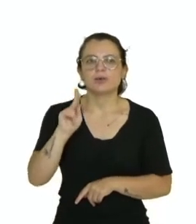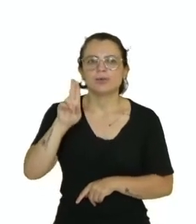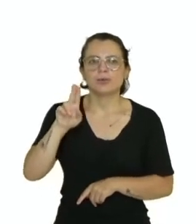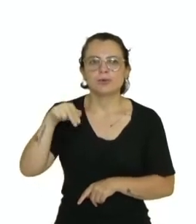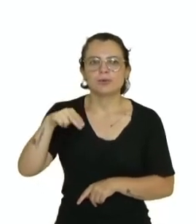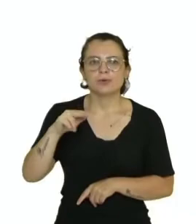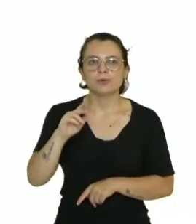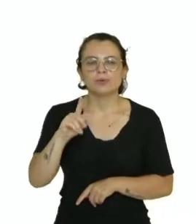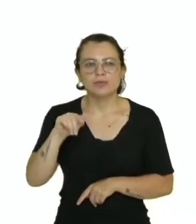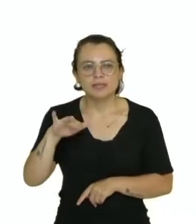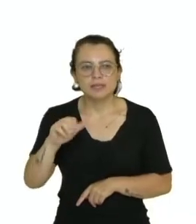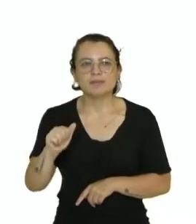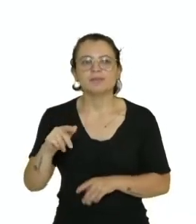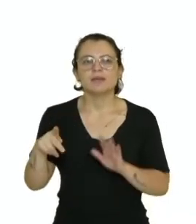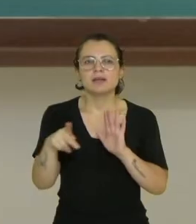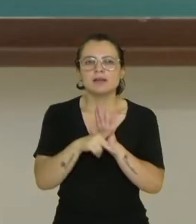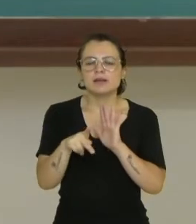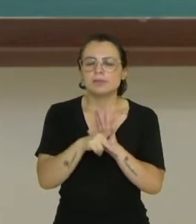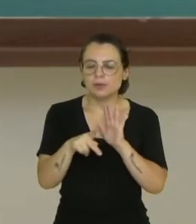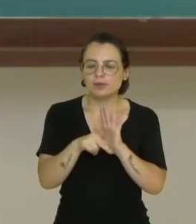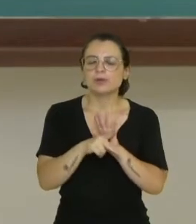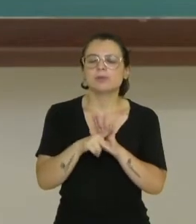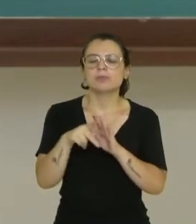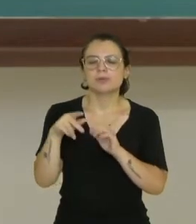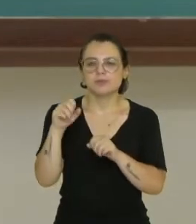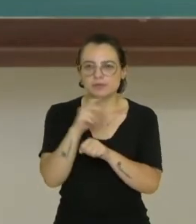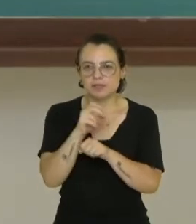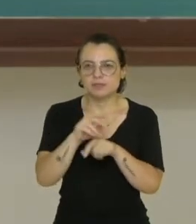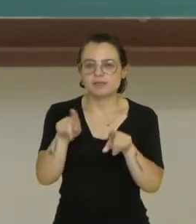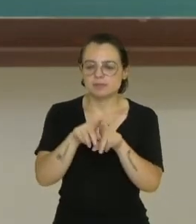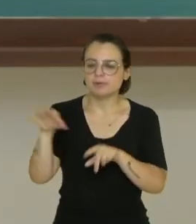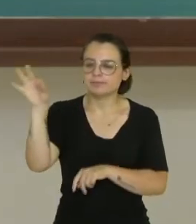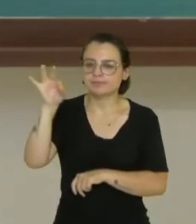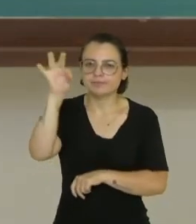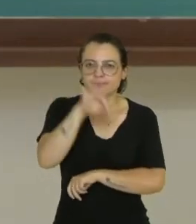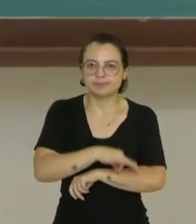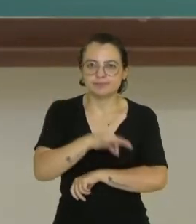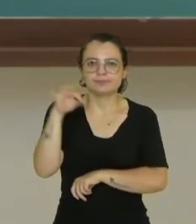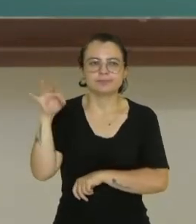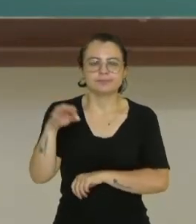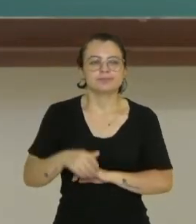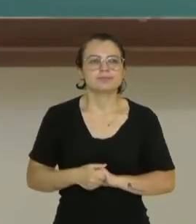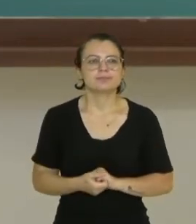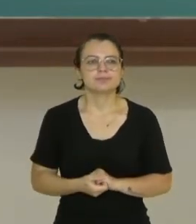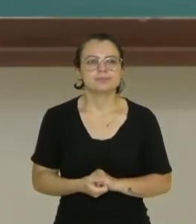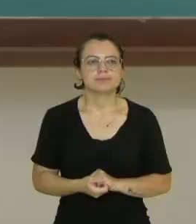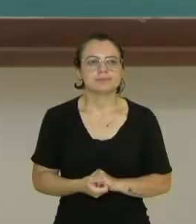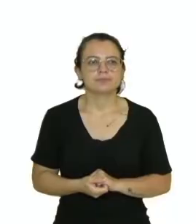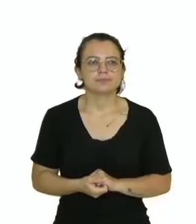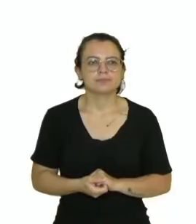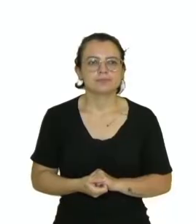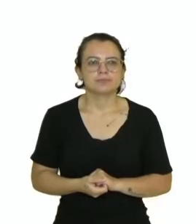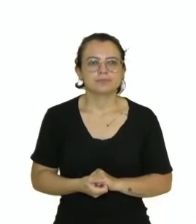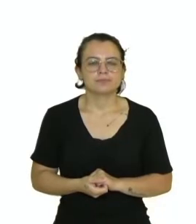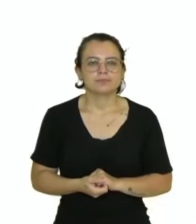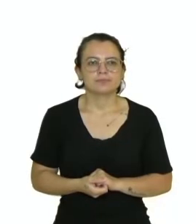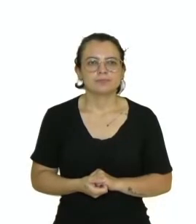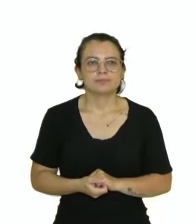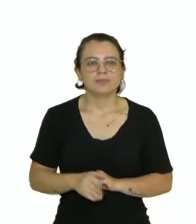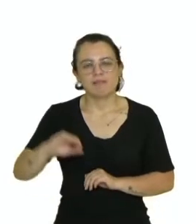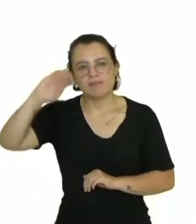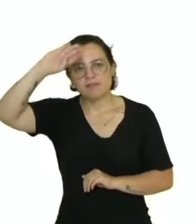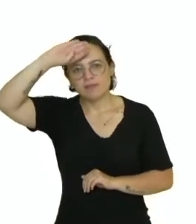xika-V, né? Que são transmitidos através do mosquito, né? Do mosquito Aedes aegypti, tá? Sintomas de